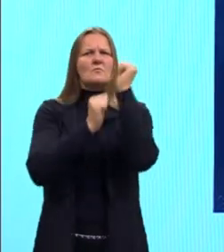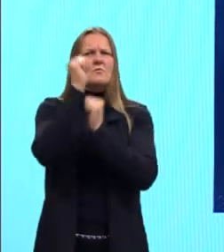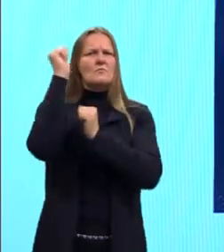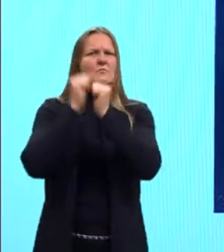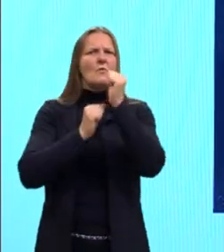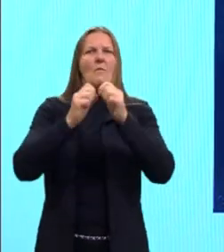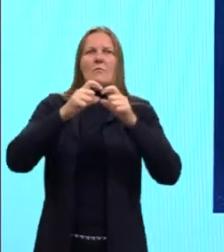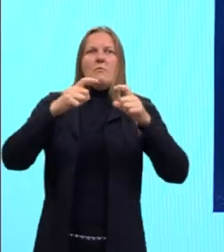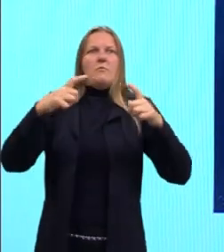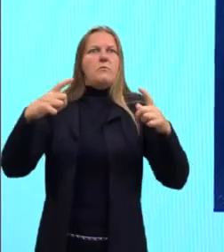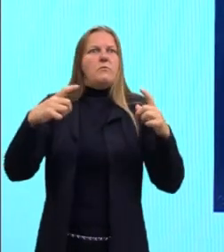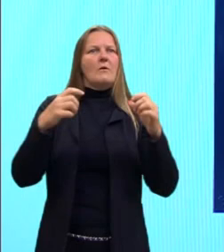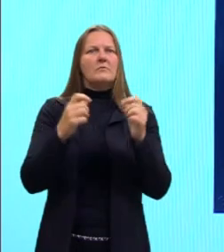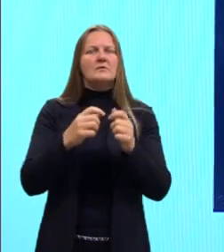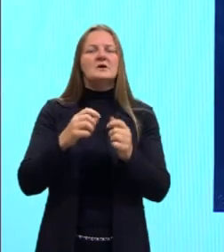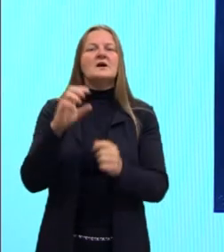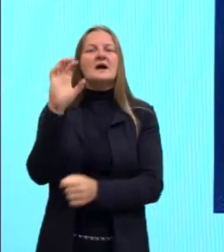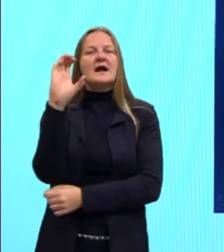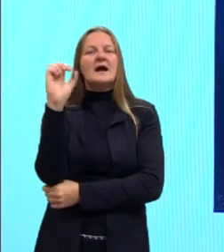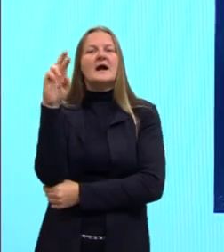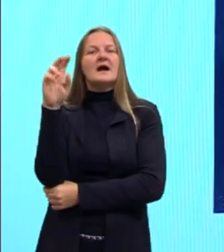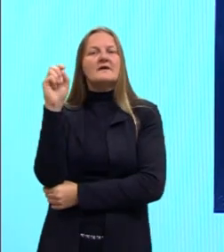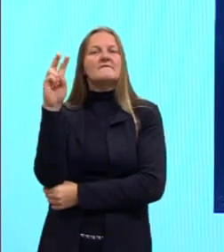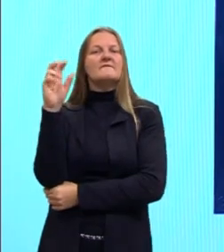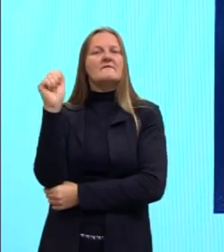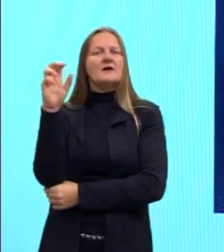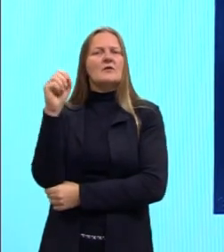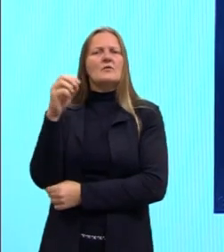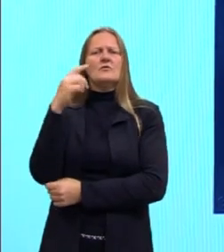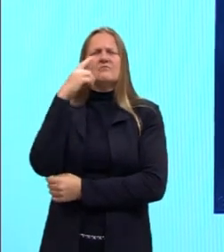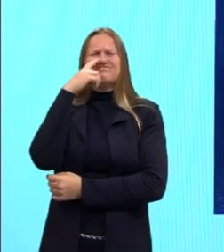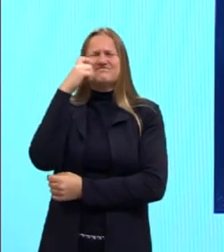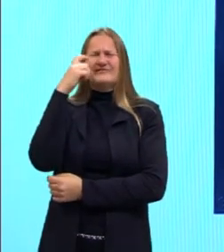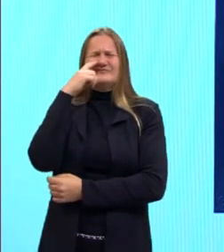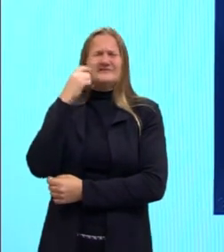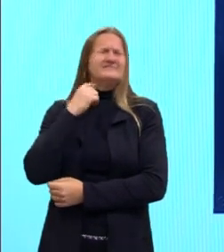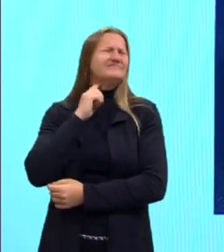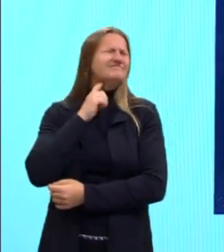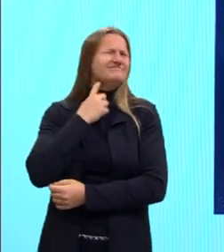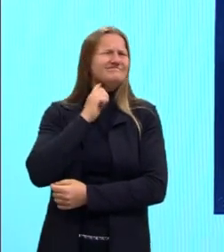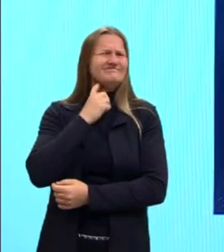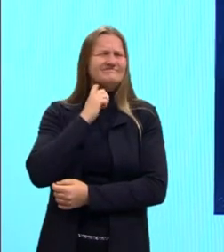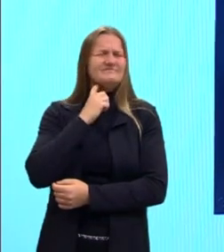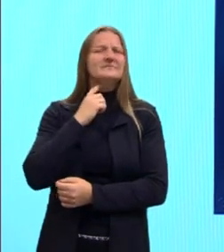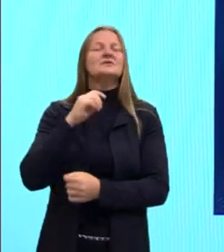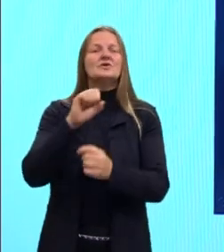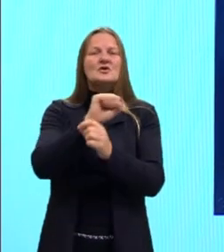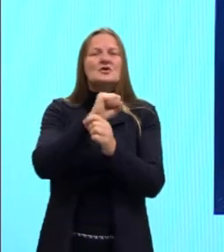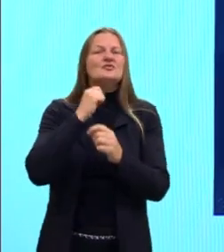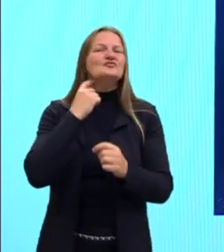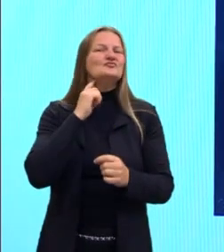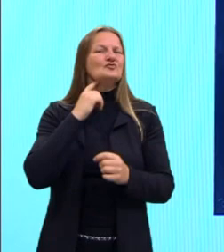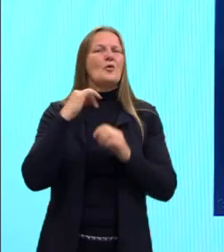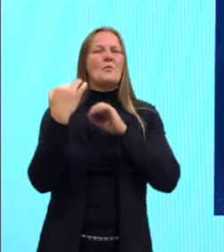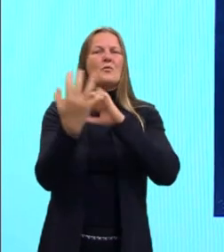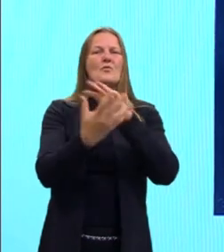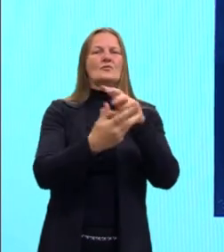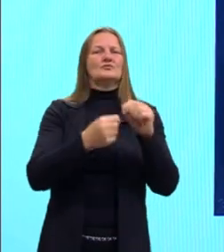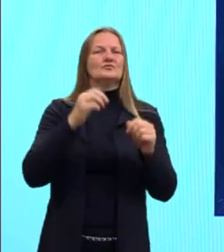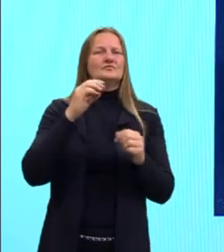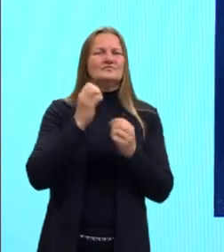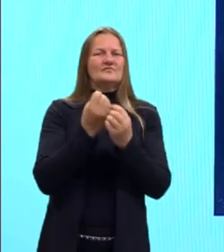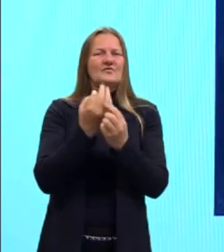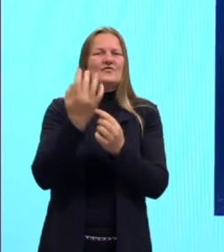né? Utilizando muito o carvão e aí nós vamos ter as poluições, né? Vai ser a grande questão aí das poluições, tá? Então eu